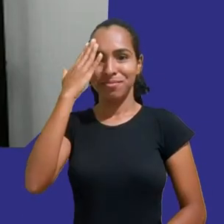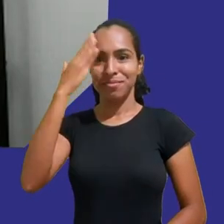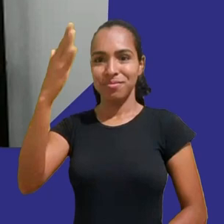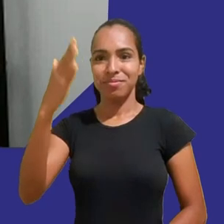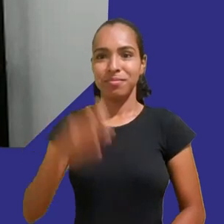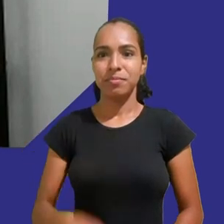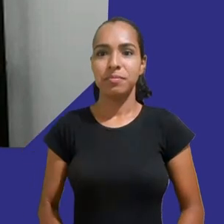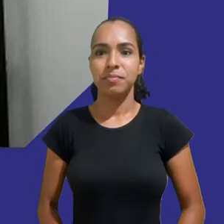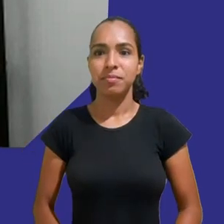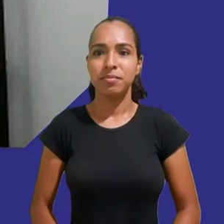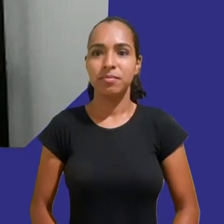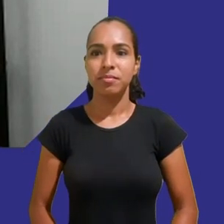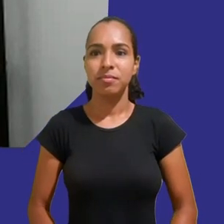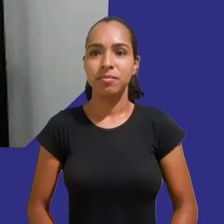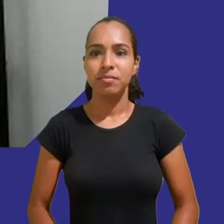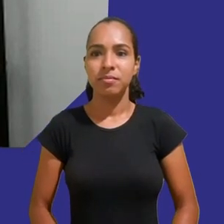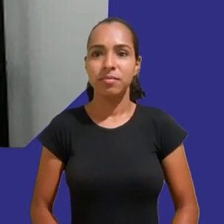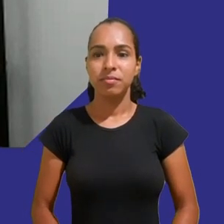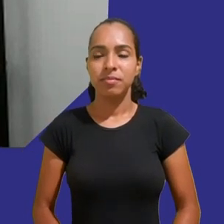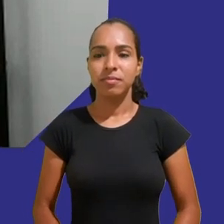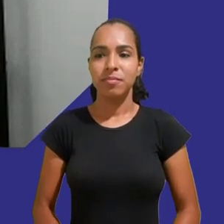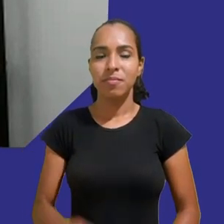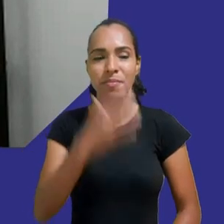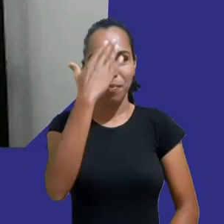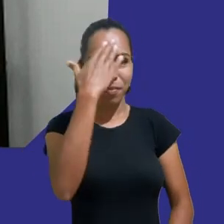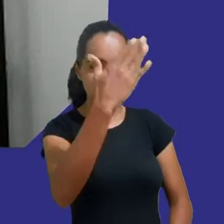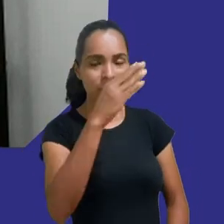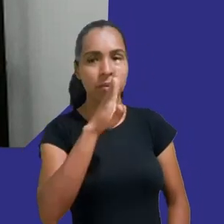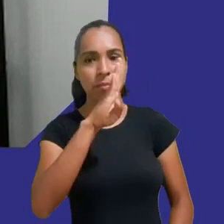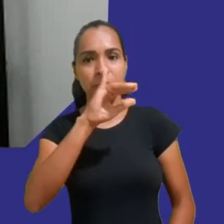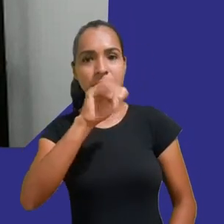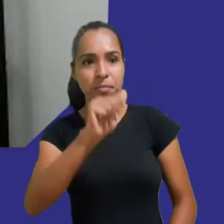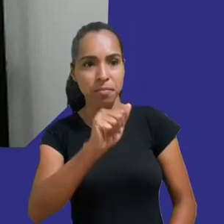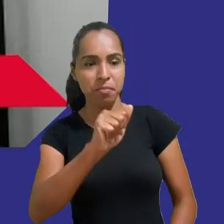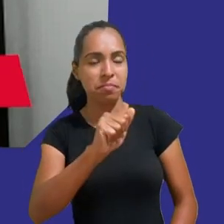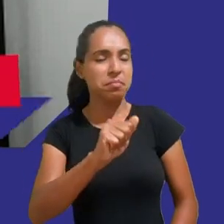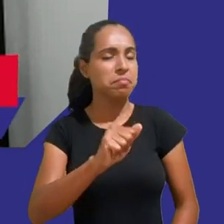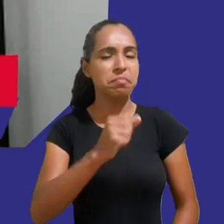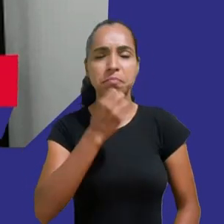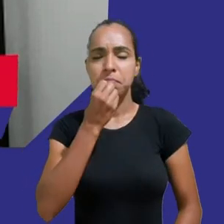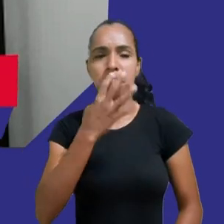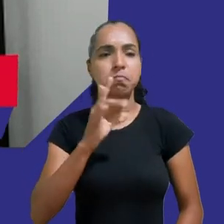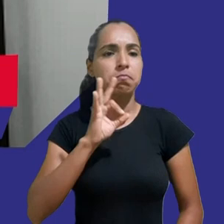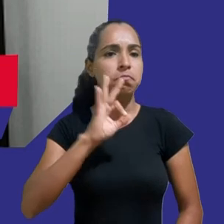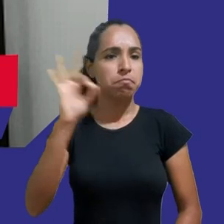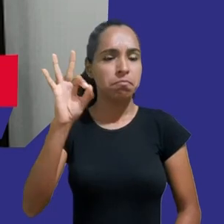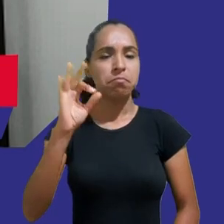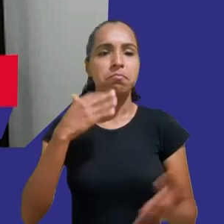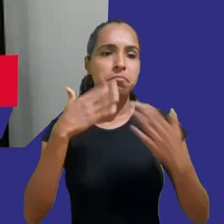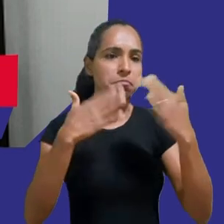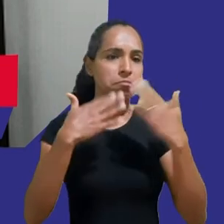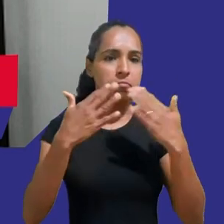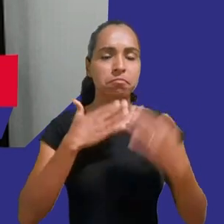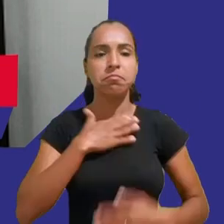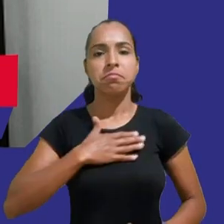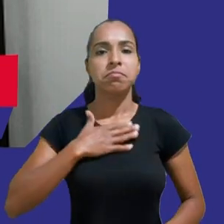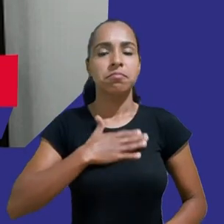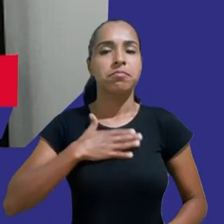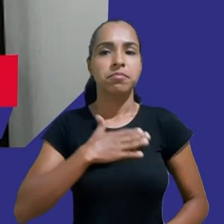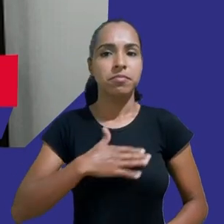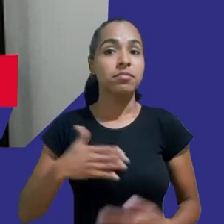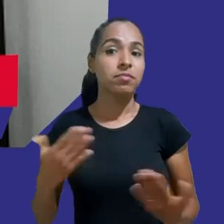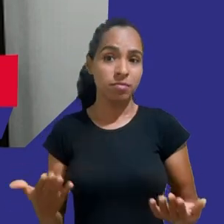obrigada Bia pela condução incrível dessa conversa tão maravilhosa eu tenho certeza que assim como eu todo mundo que está assistindo também ficou